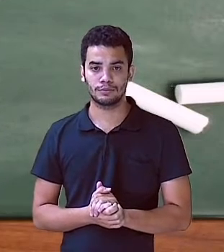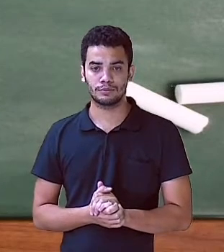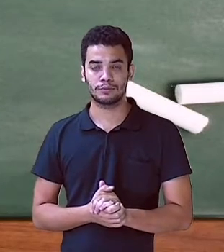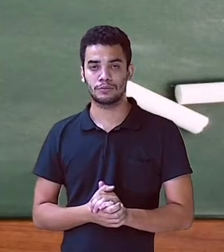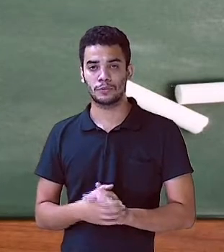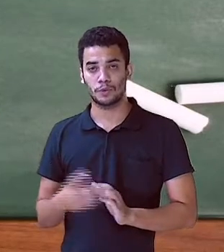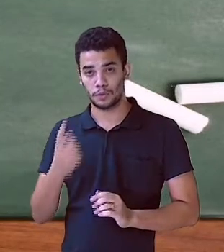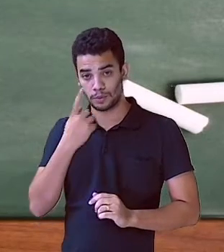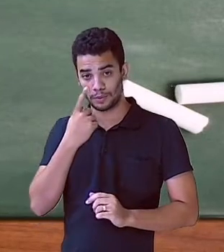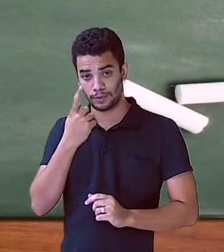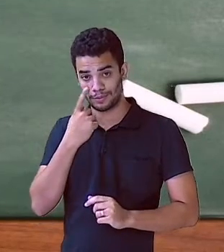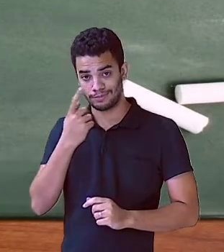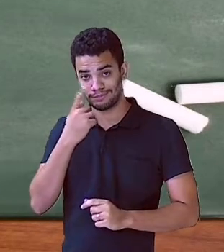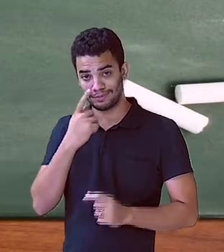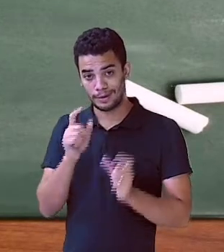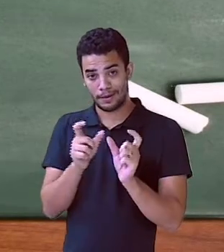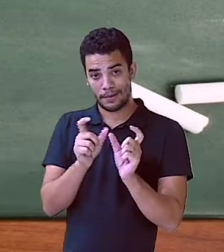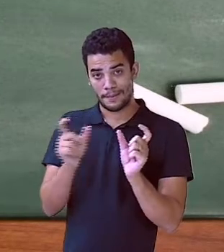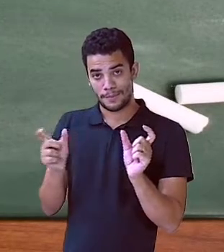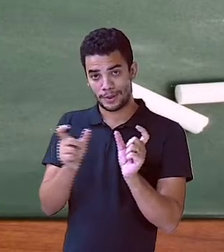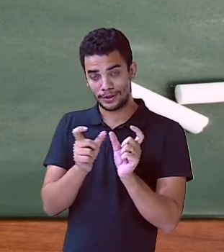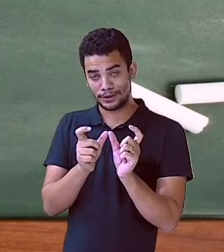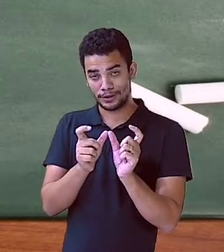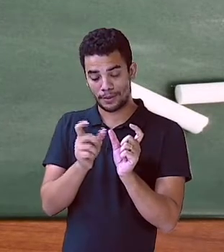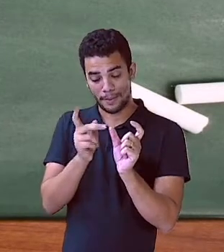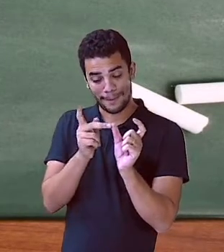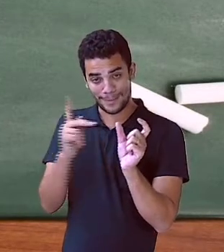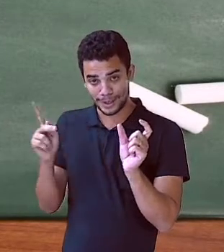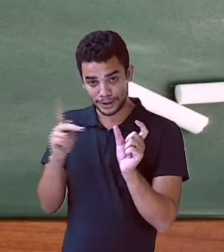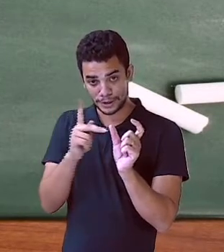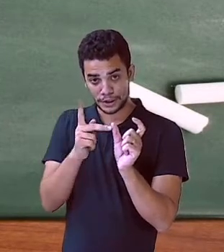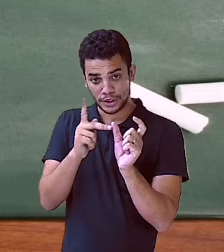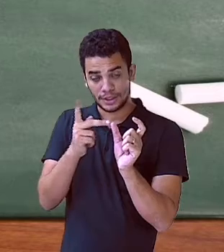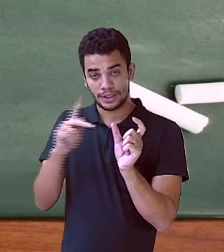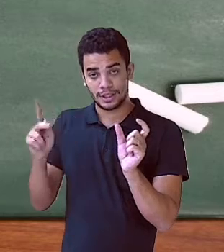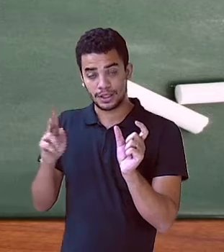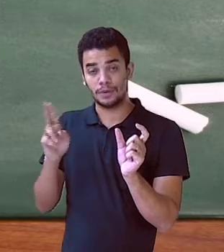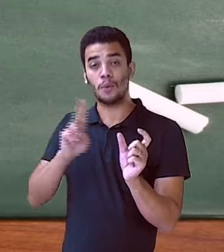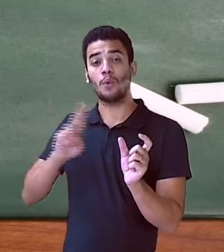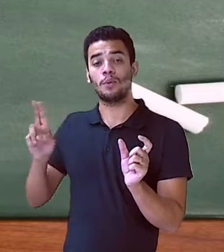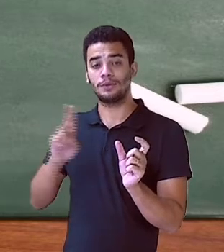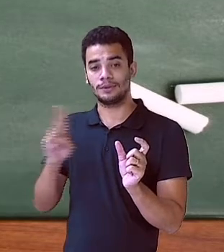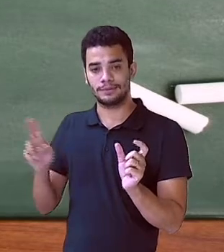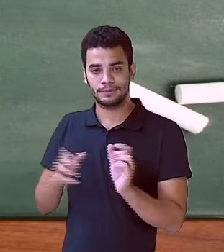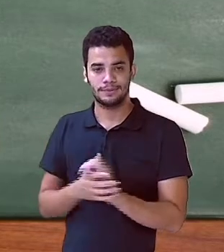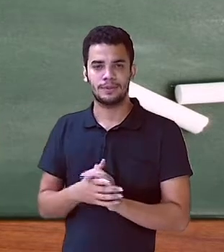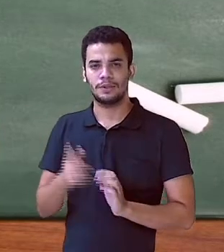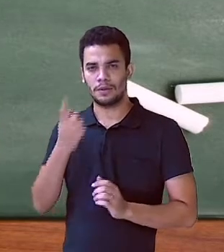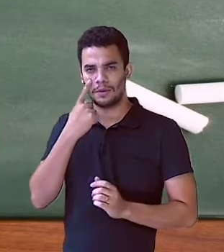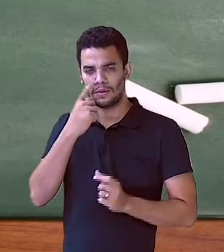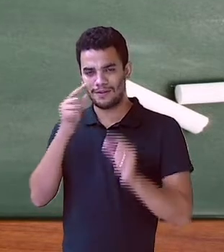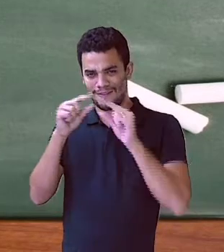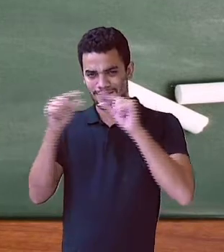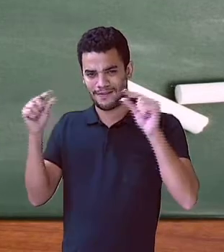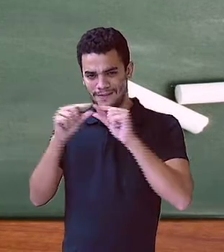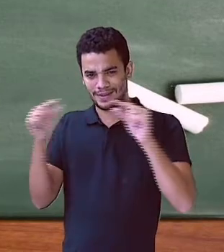Predicado nominal. Então, percebam junto comigo. Daniela parecia ansiosa.